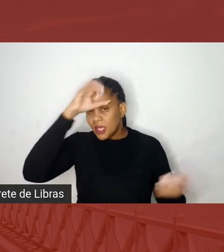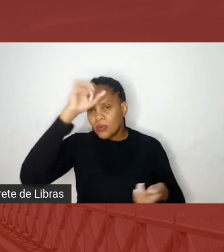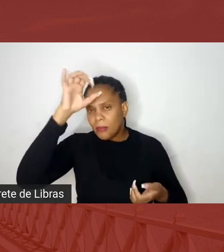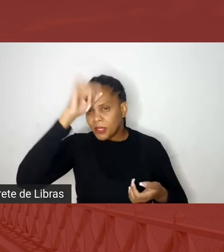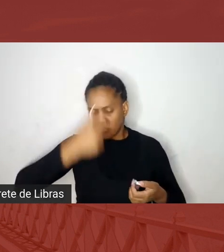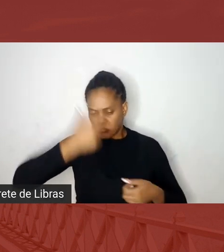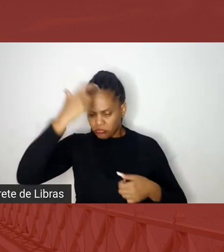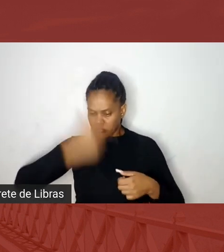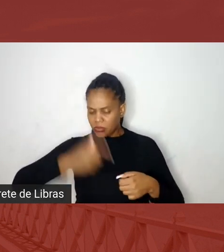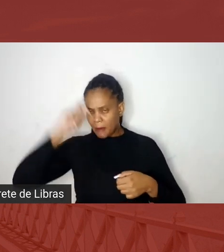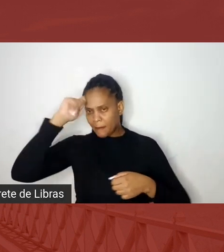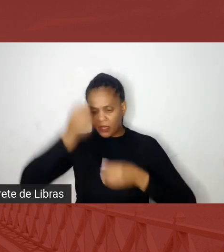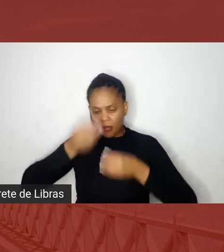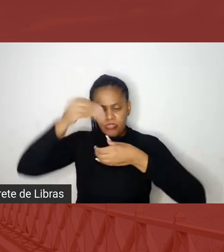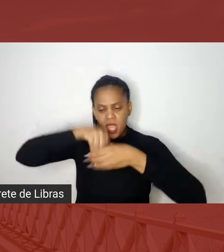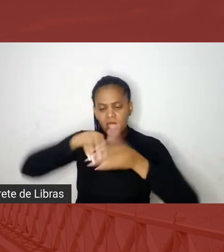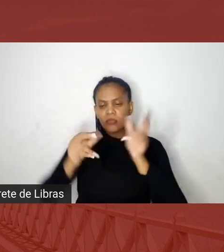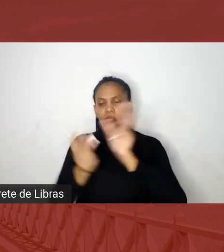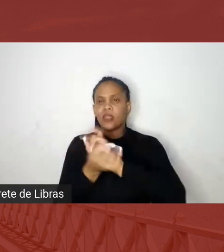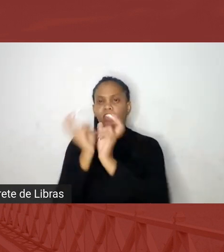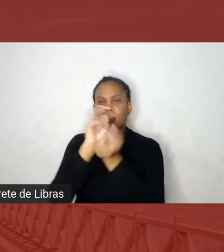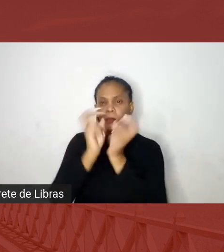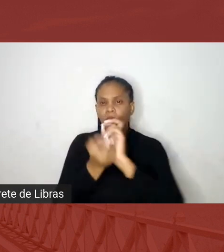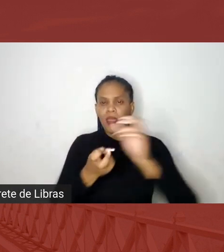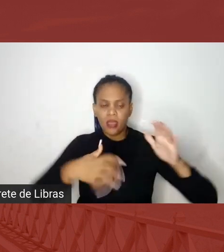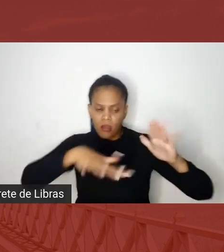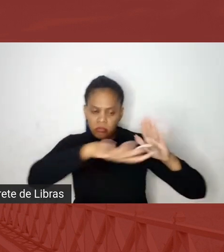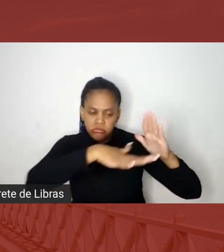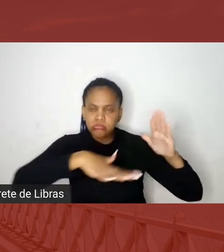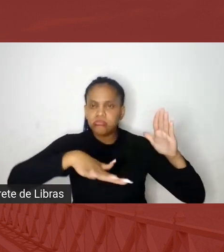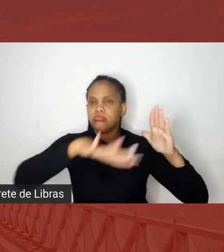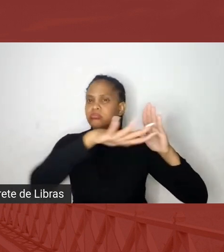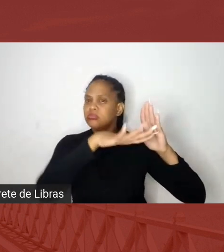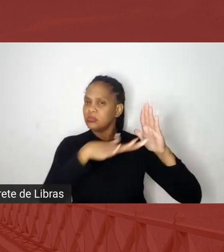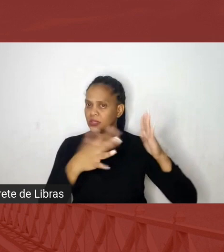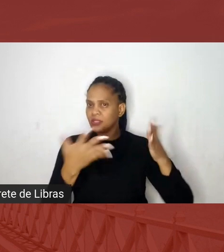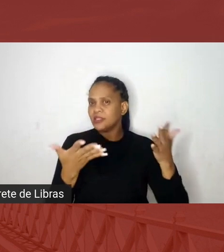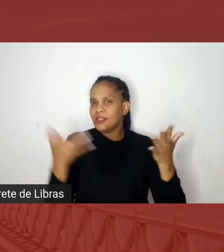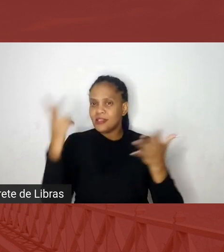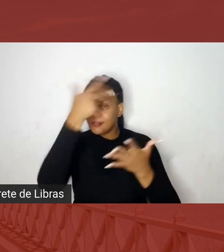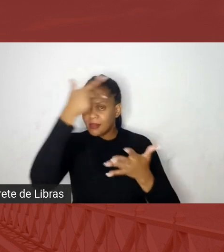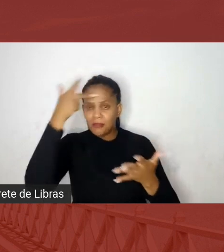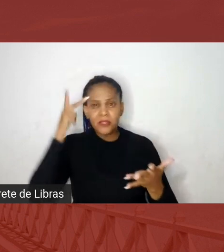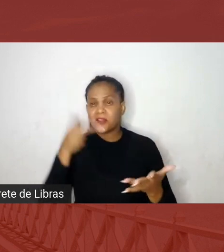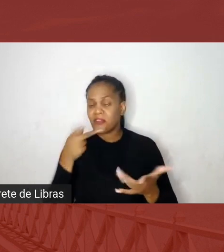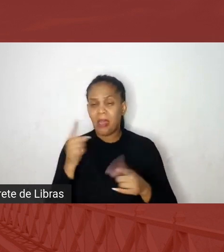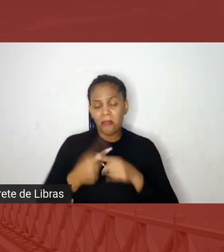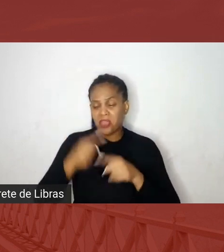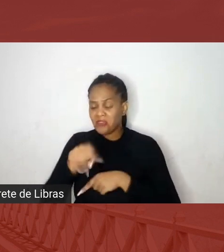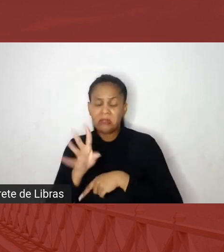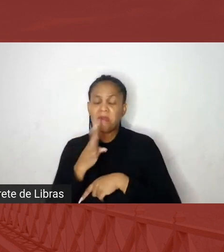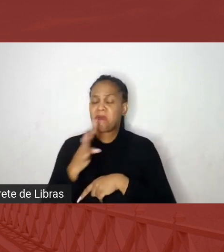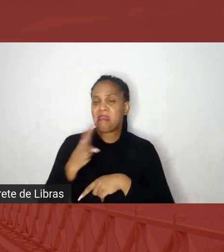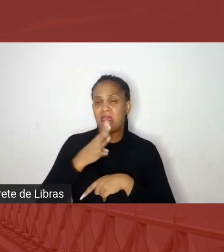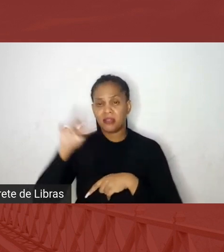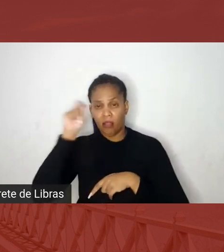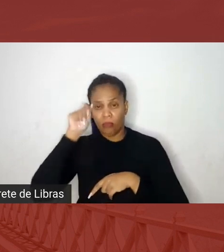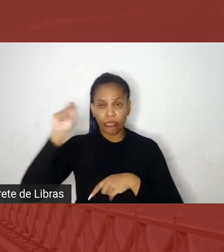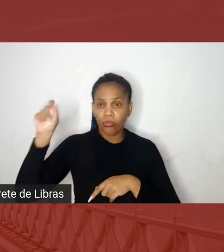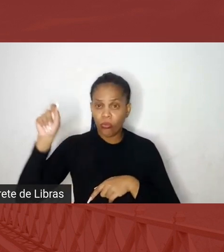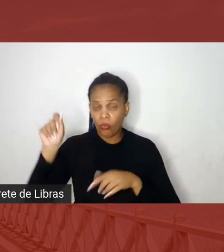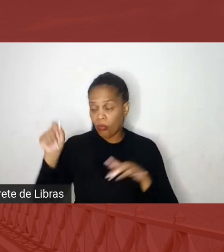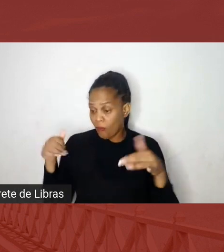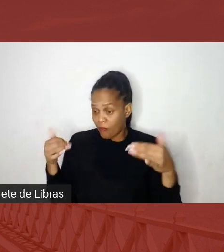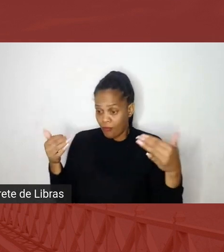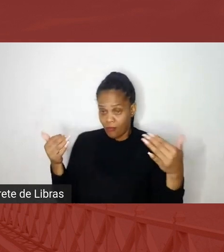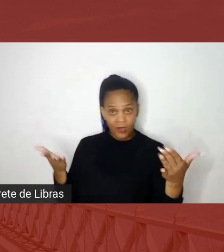aprendi a ser negro, dentro do Calomblé, dentro da, dentro dos Afoxé, aí a pessoa, ah, não, porque você não conhece tal autor, mas peraí, você